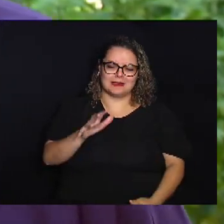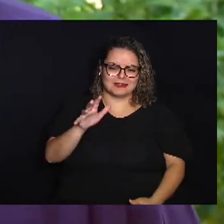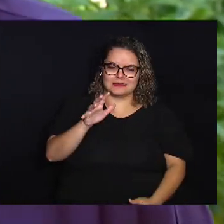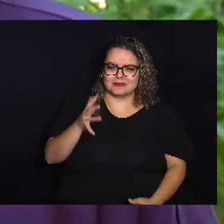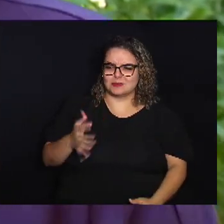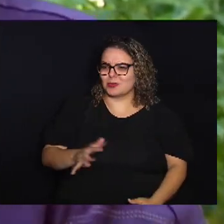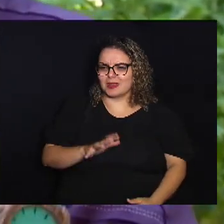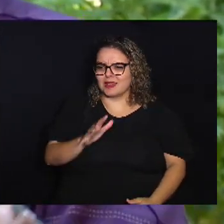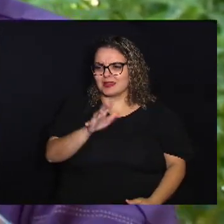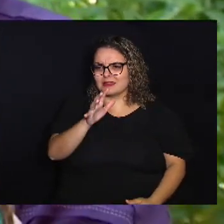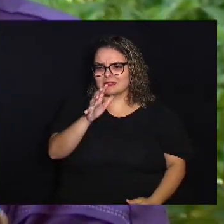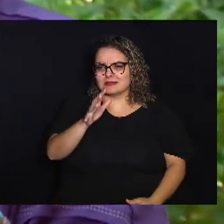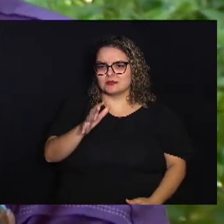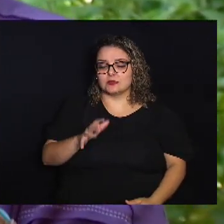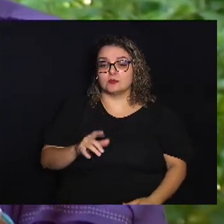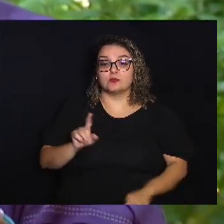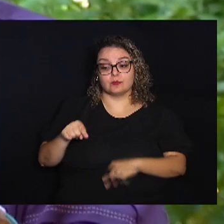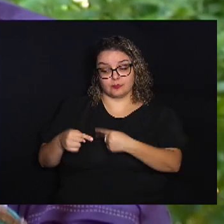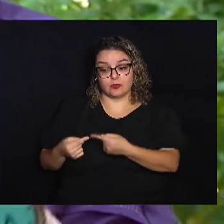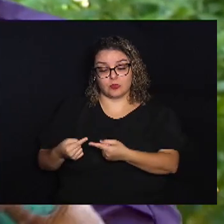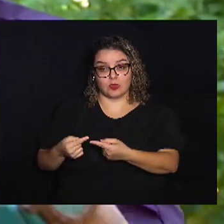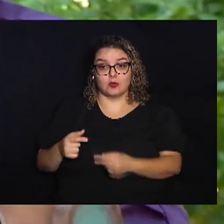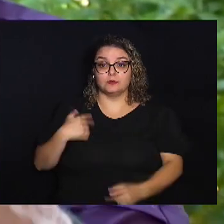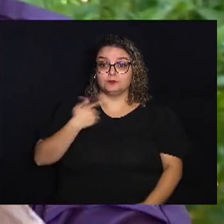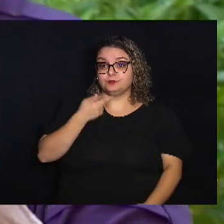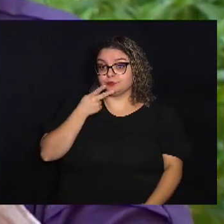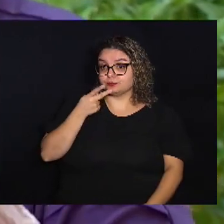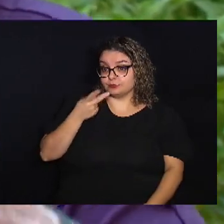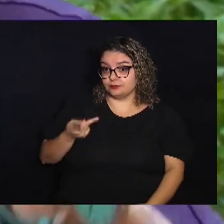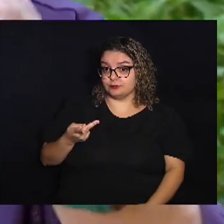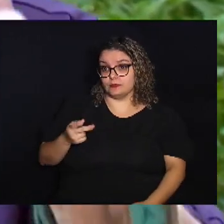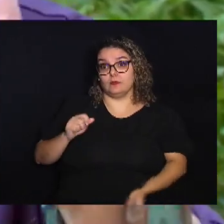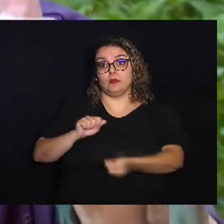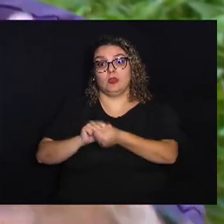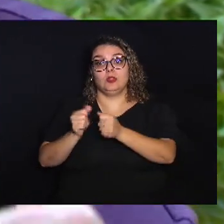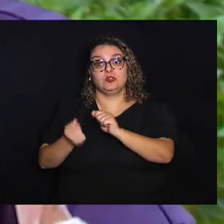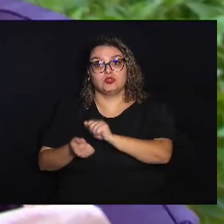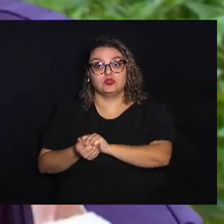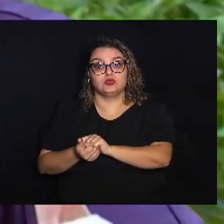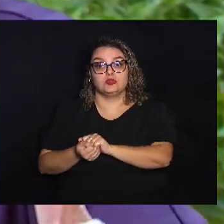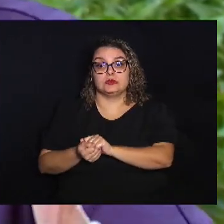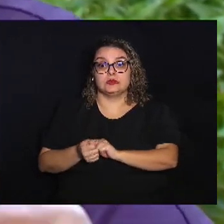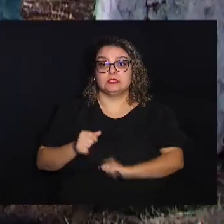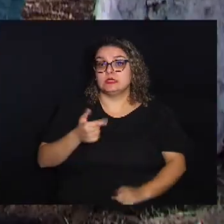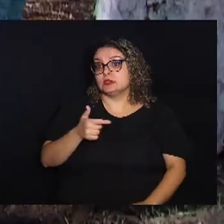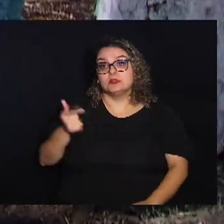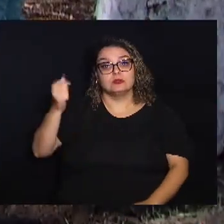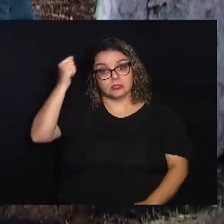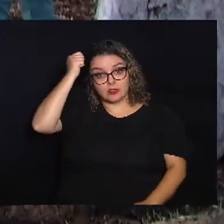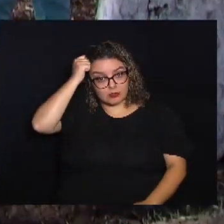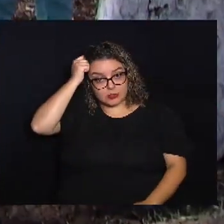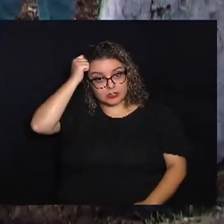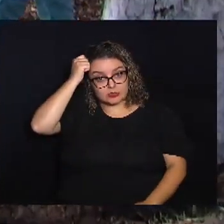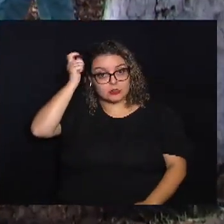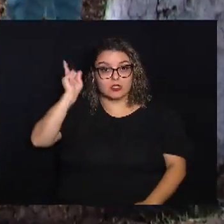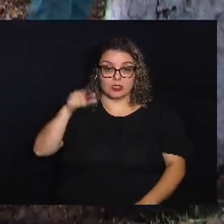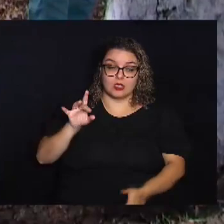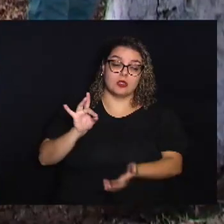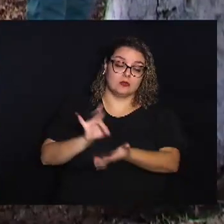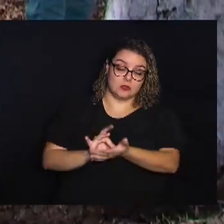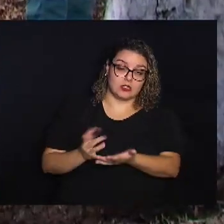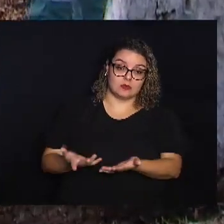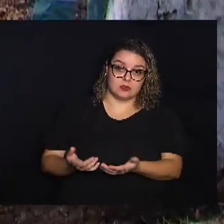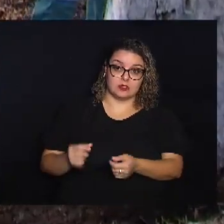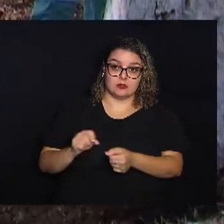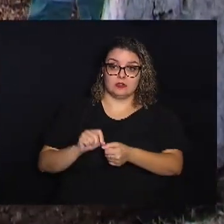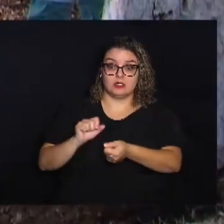caríssimo, né? E o outro que nós chamamos de uma adaptação sem arrependimento Que é na verdade fazer uma